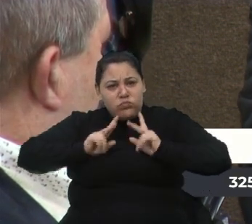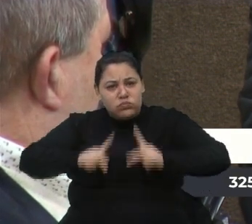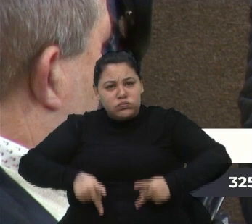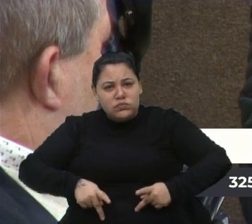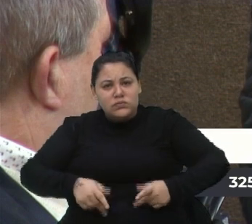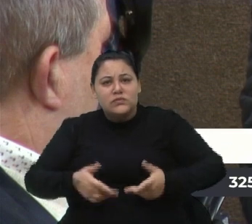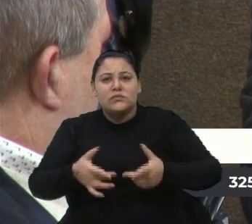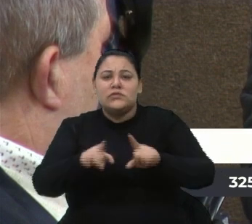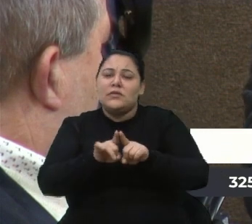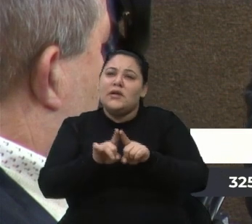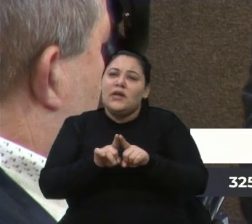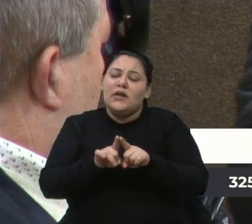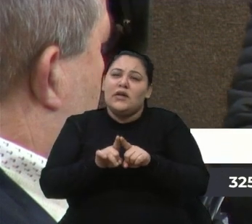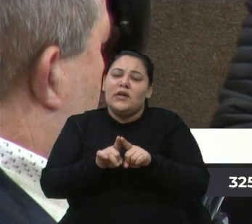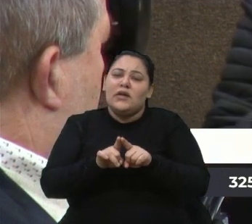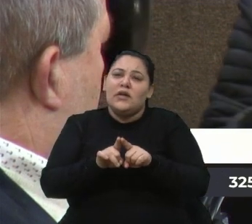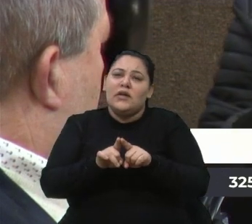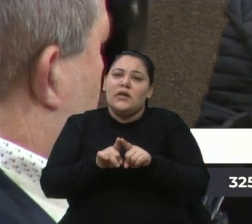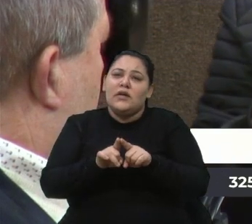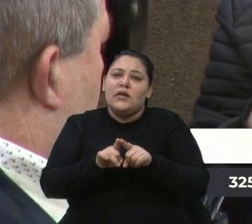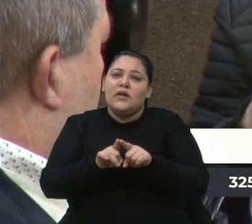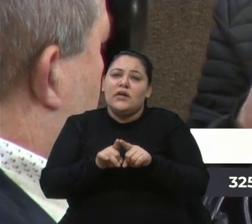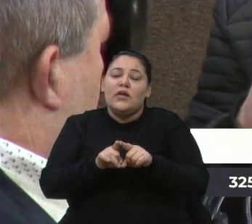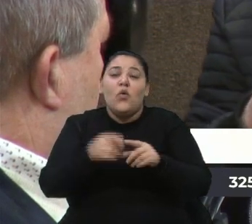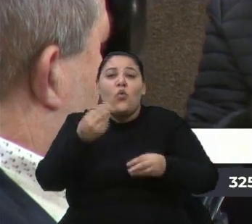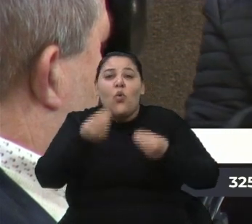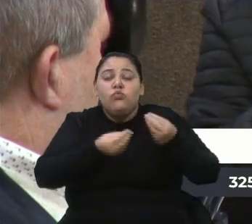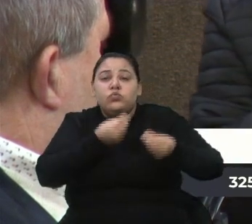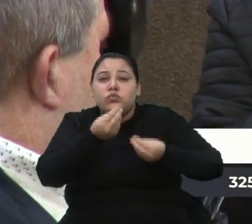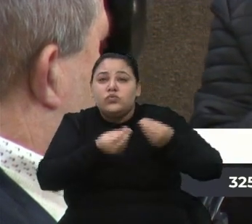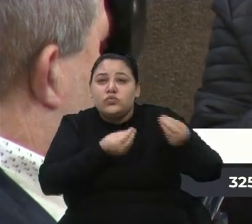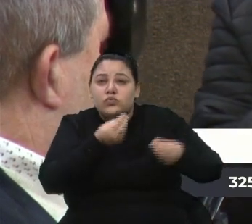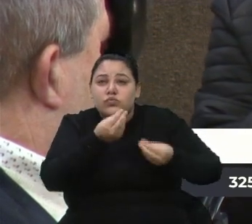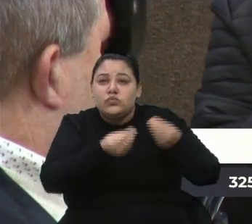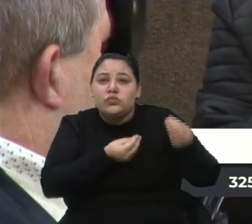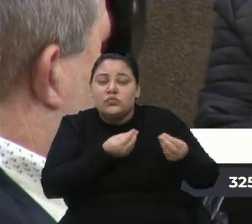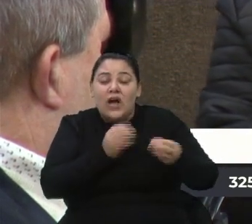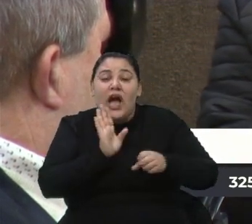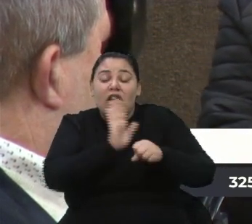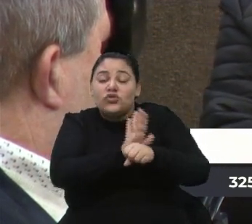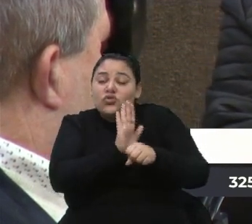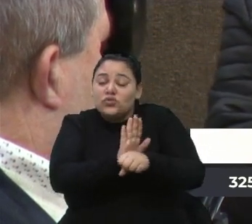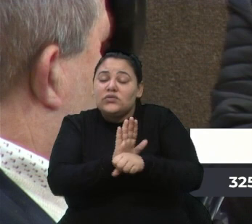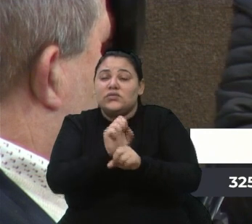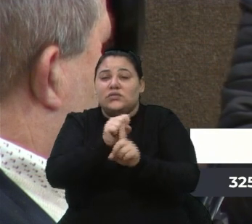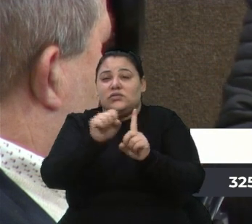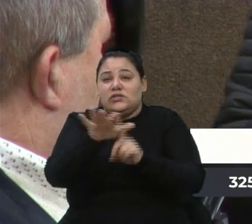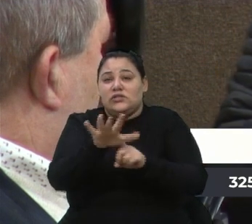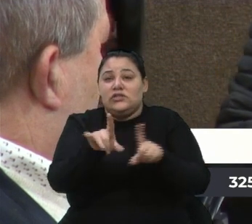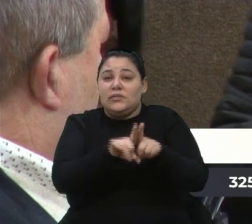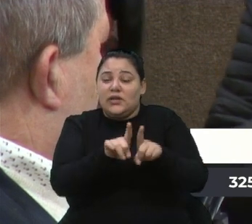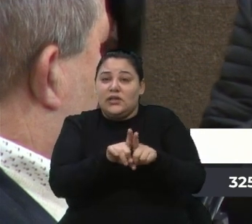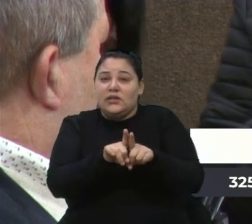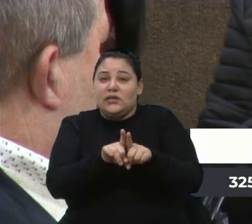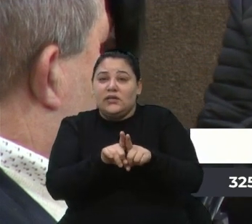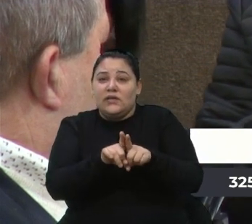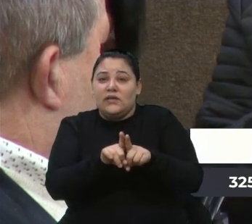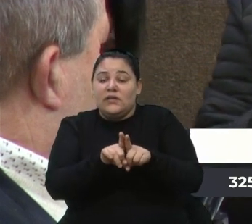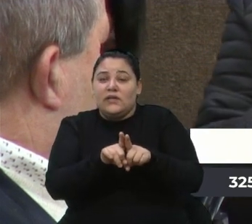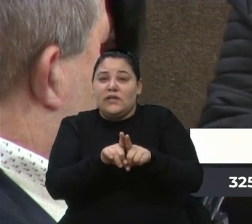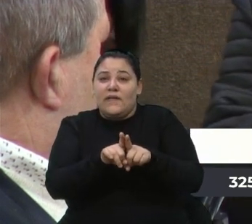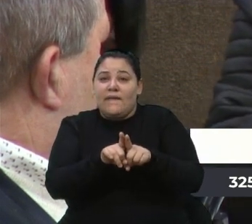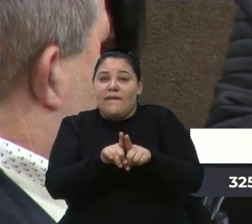e o quanto de fato tem somado para a sociedade, e diga-se de passagem, vereador Bortola,